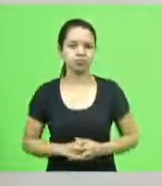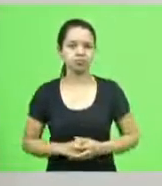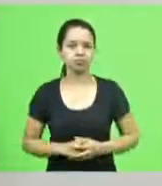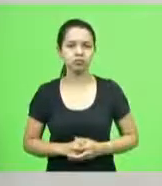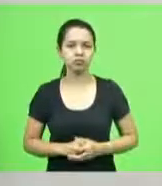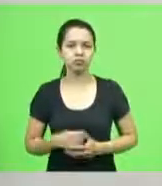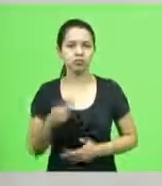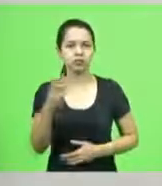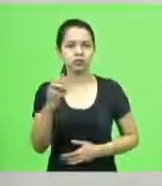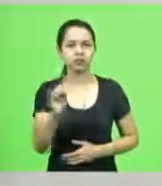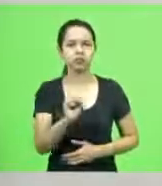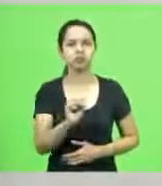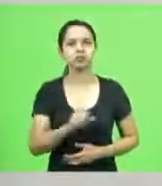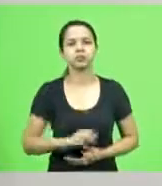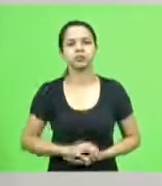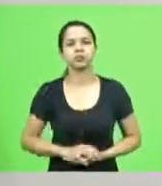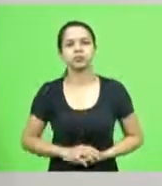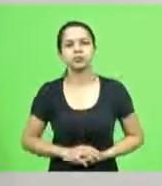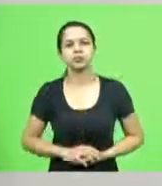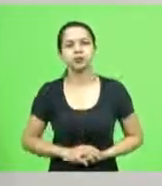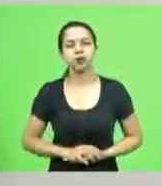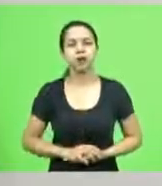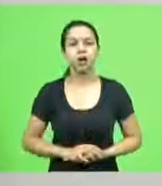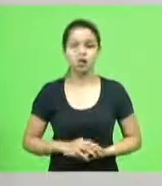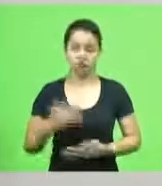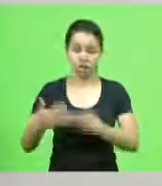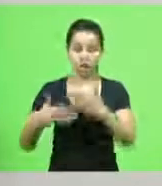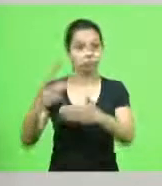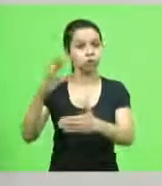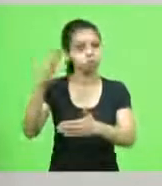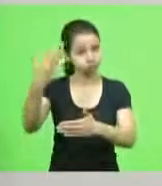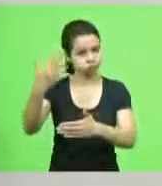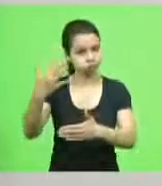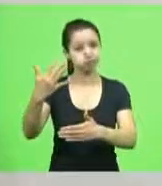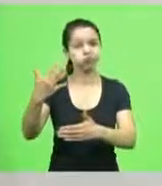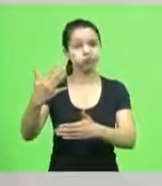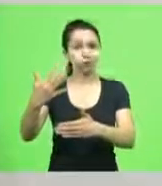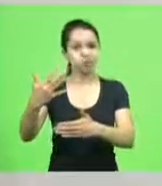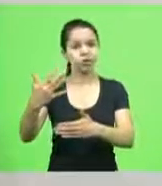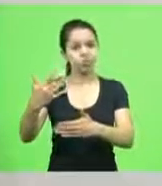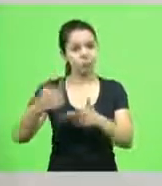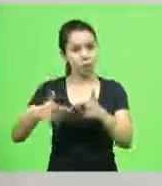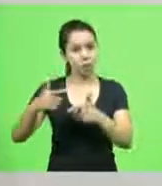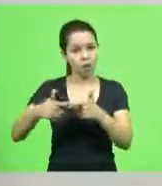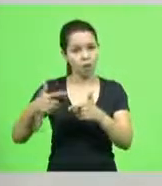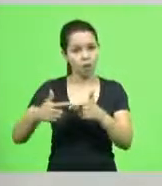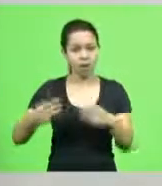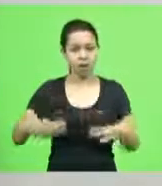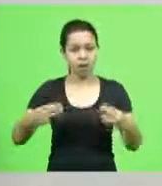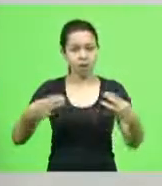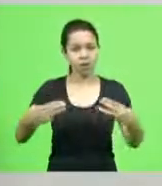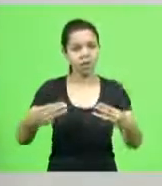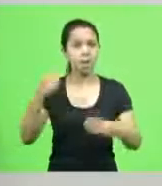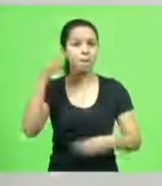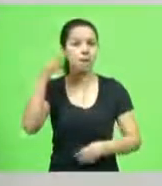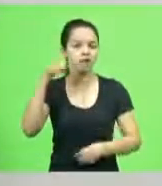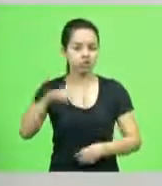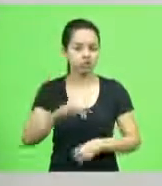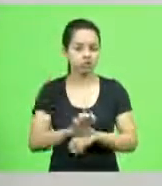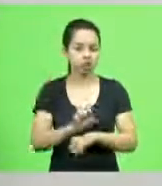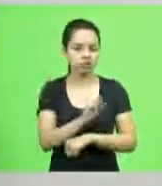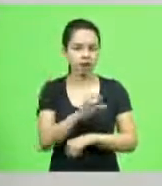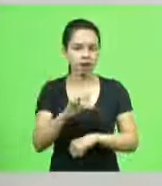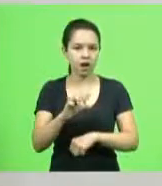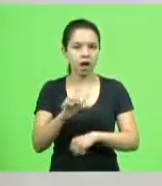segundos obrigado tem um efeito que transcende Santa Catarina os ministros já nos tratam como um estado milionário um